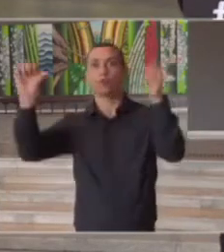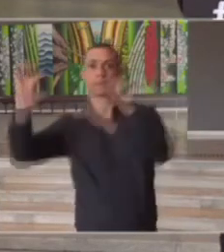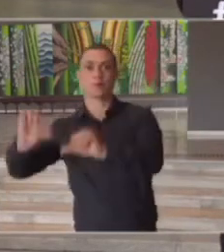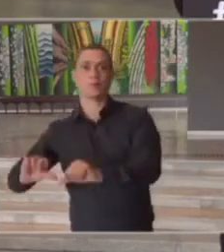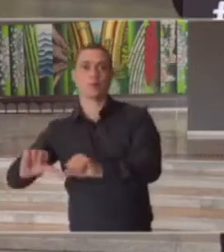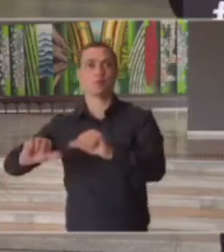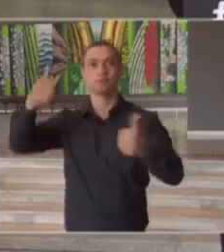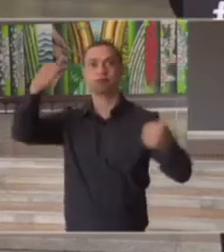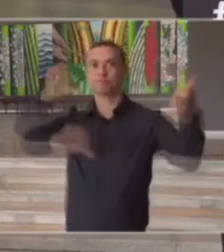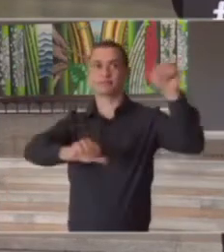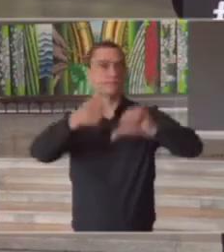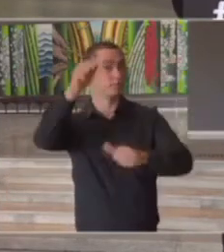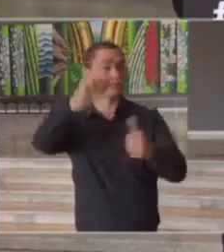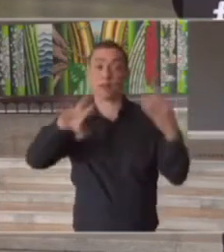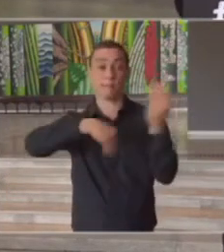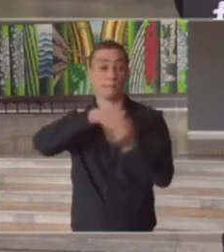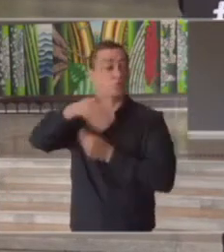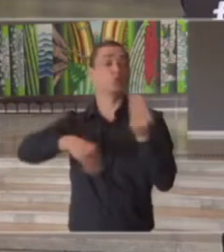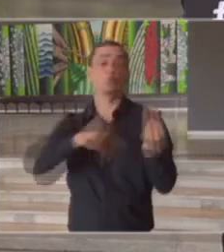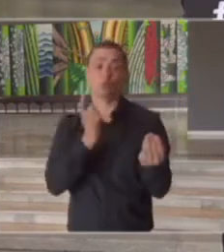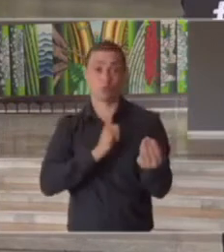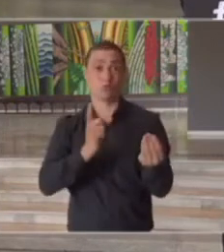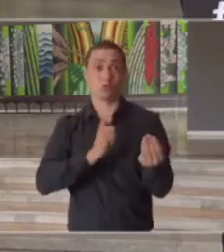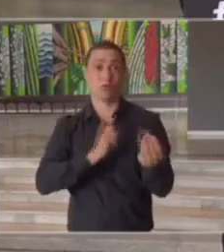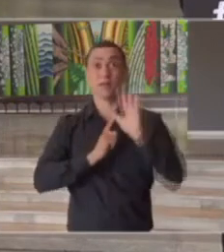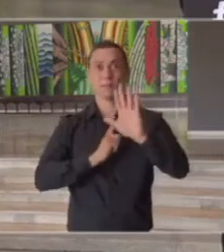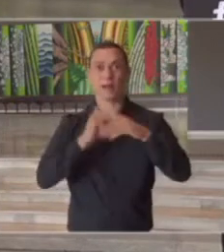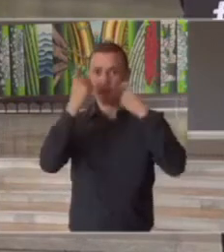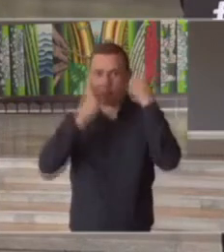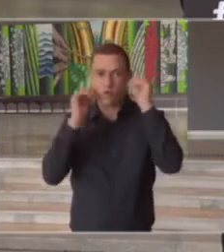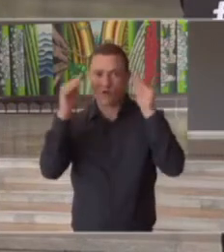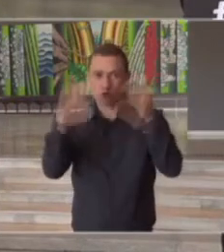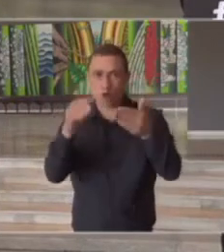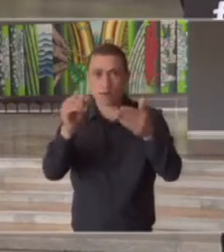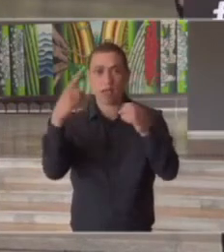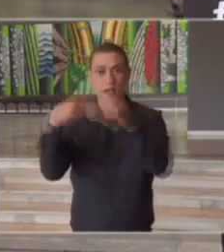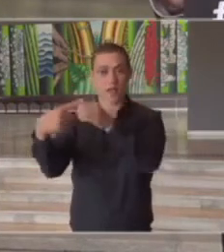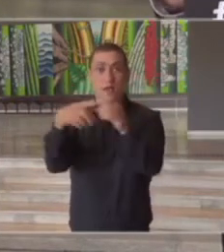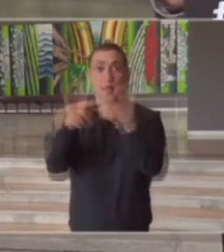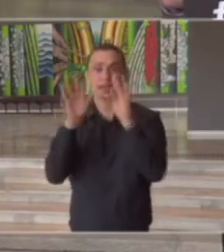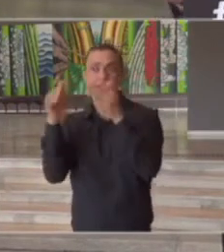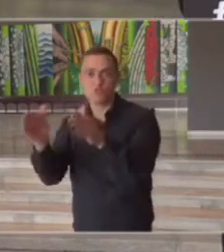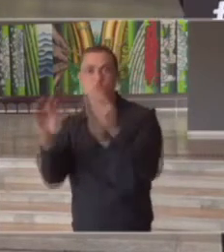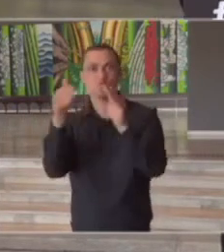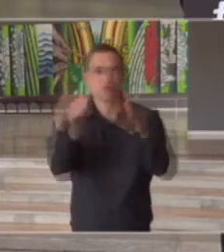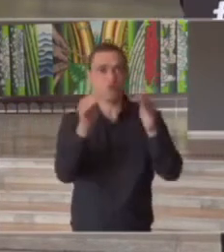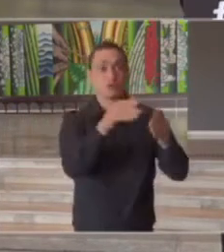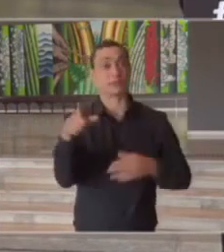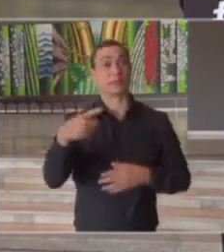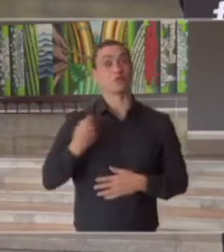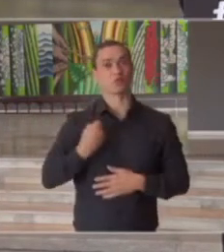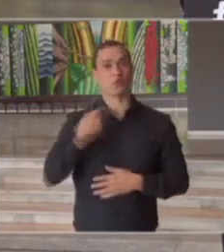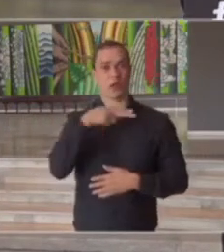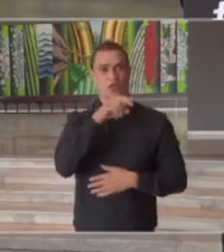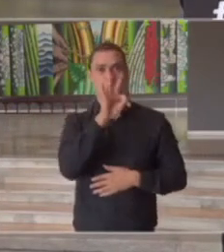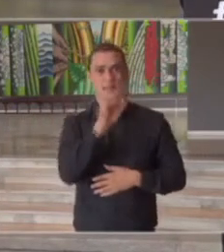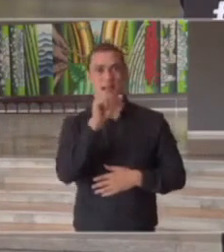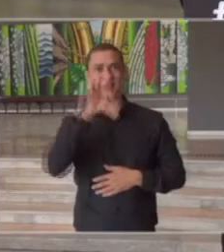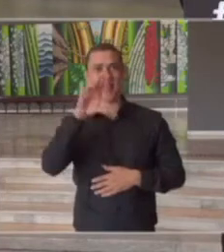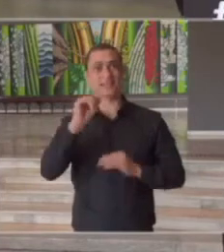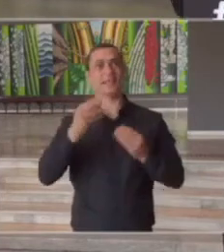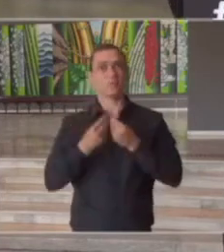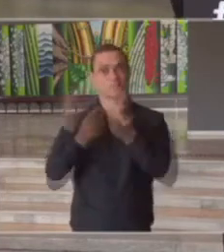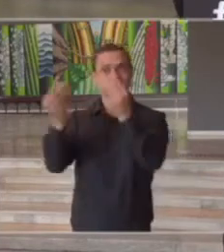a gente está com uma mistura aqui mais uma preocupação focada em municípios específicos que trouxe essa nota técnica do centro de